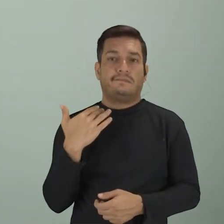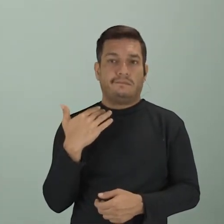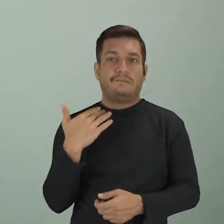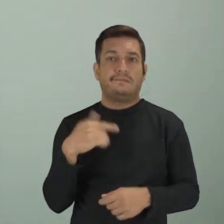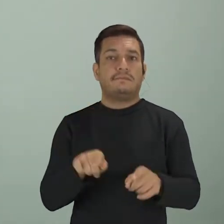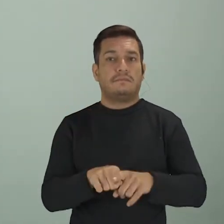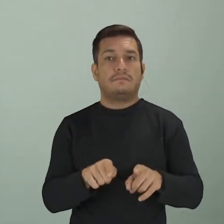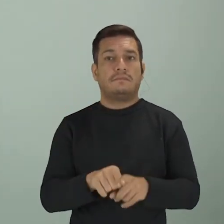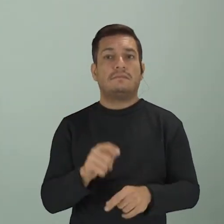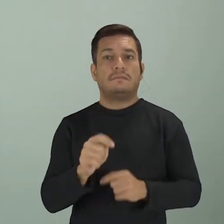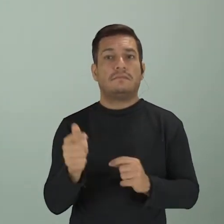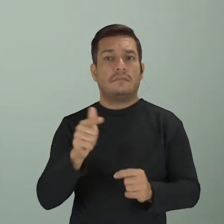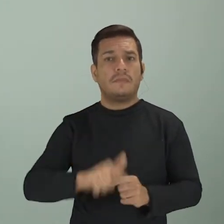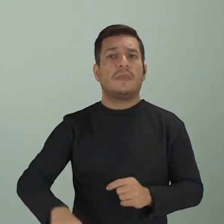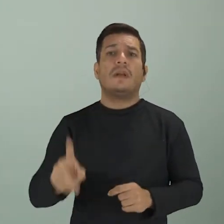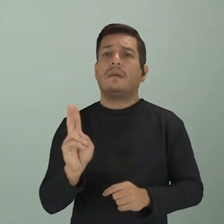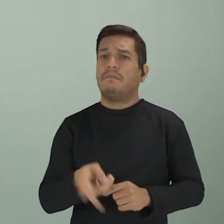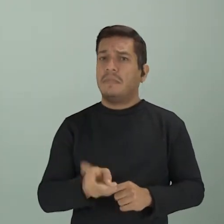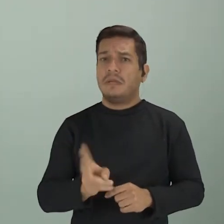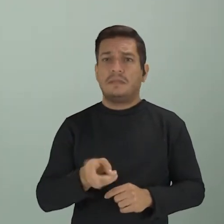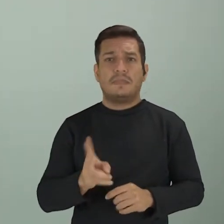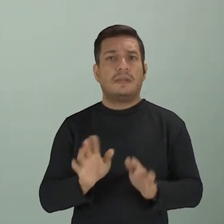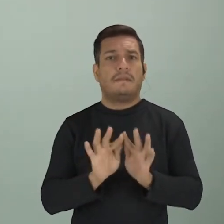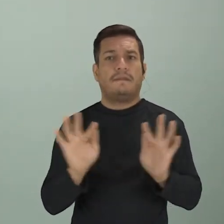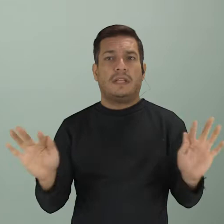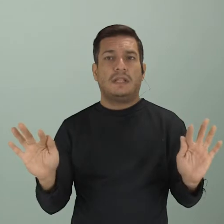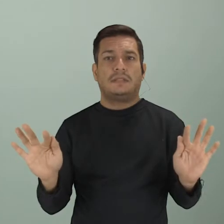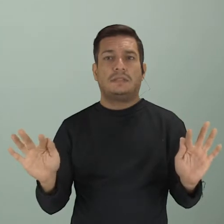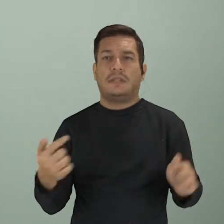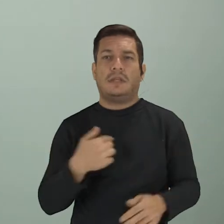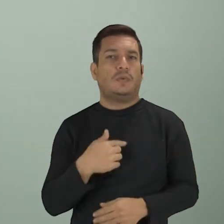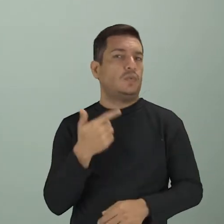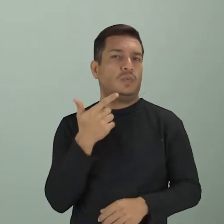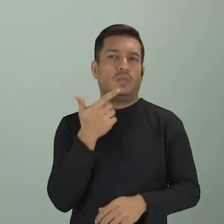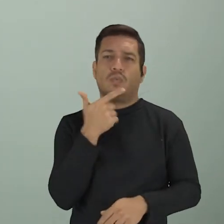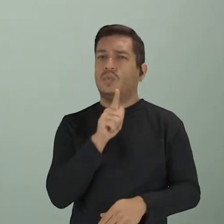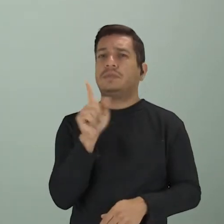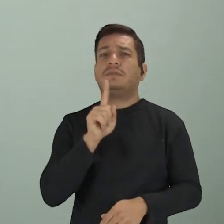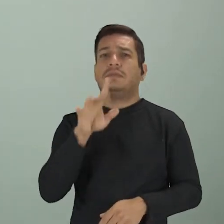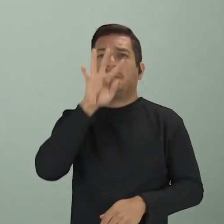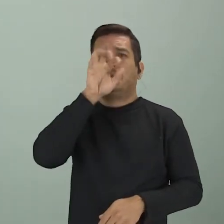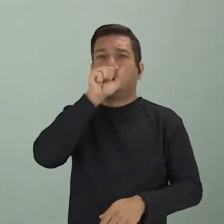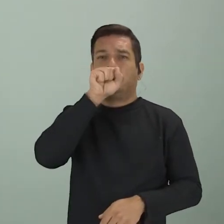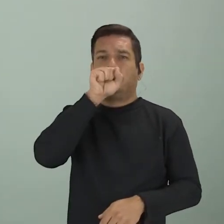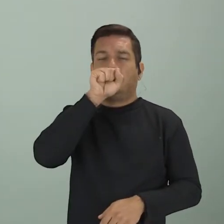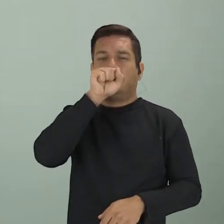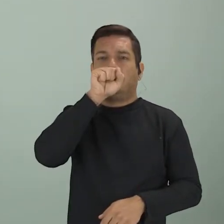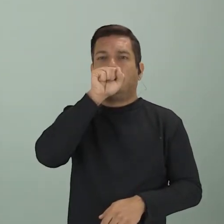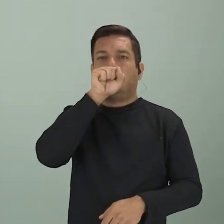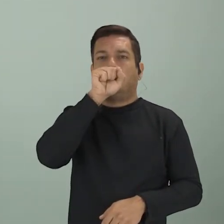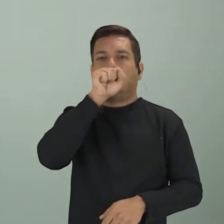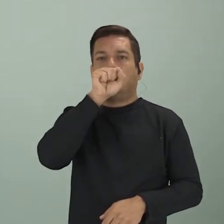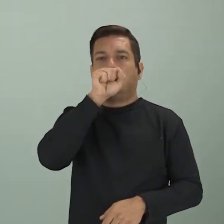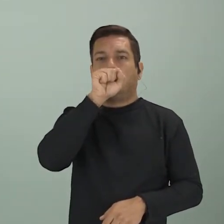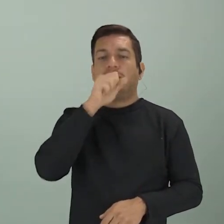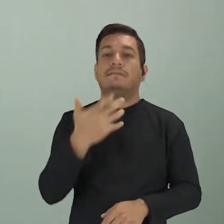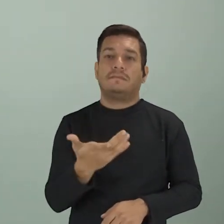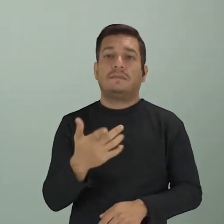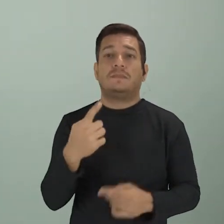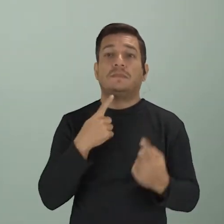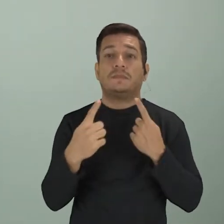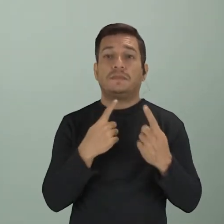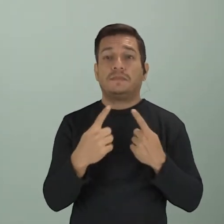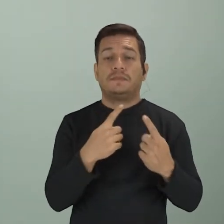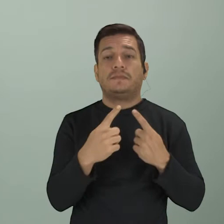que também repetiram uma mesma frase. Eu não consigo respirar, né? Então, aí, esse